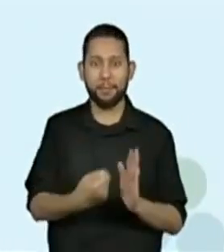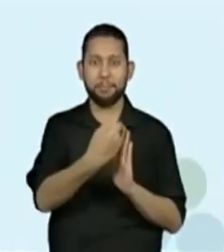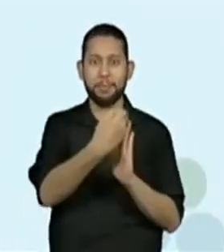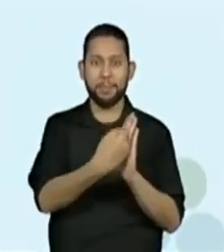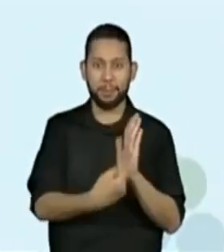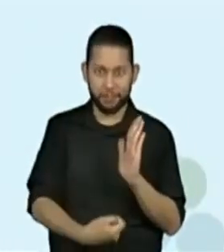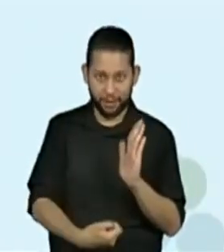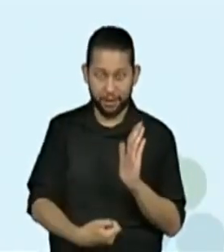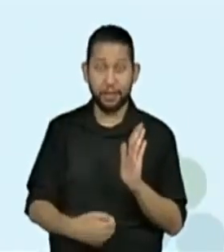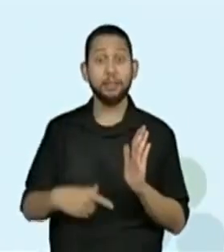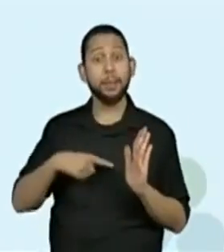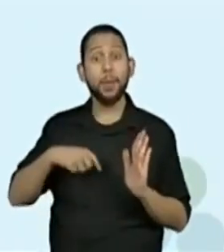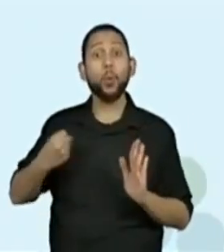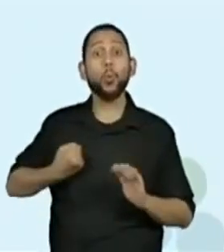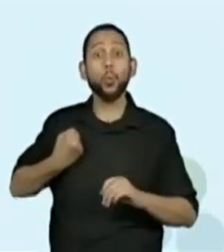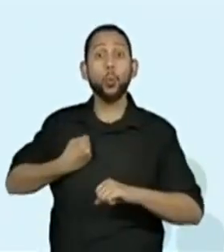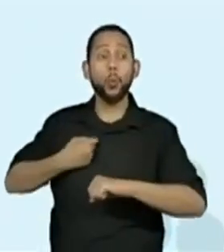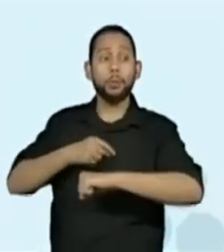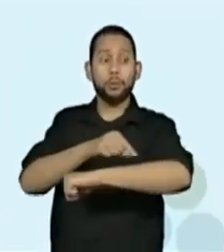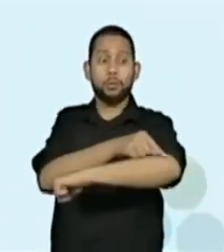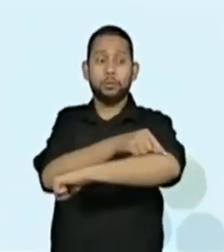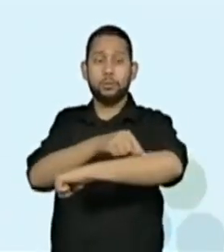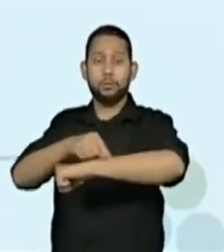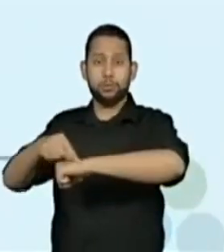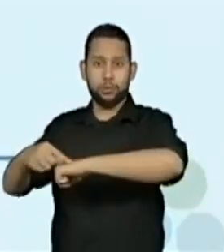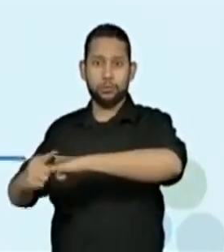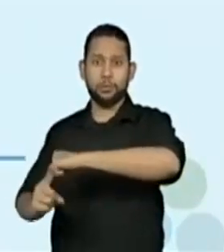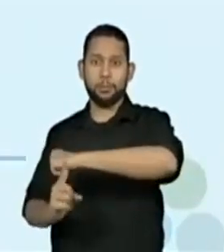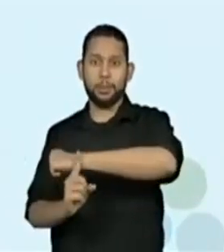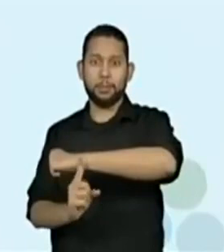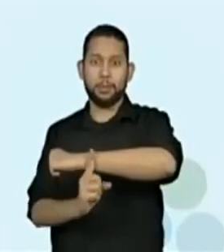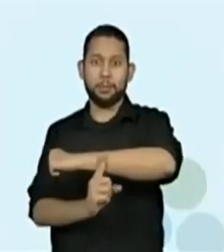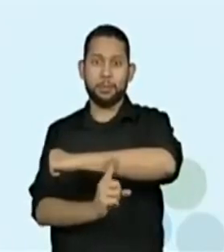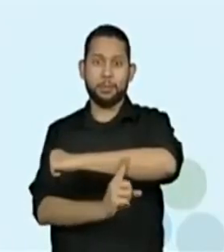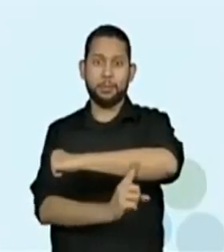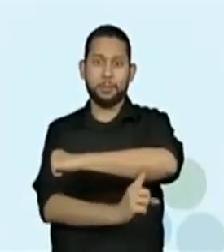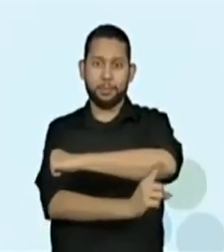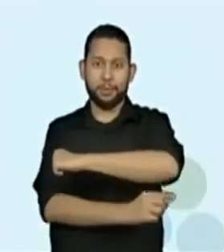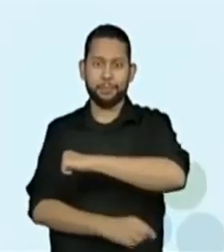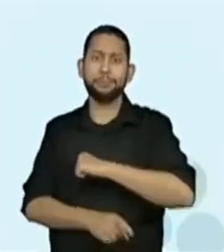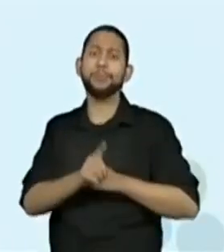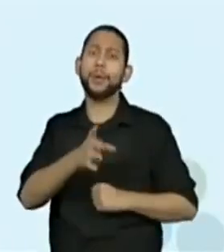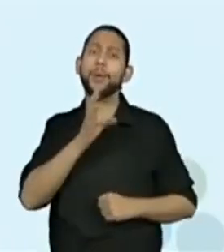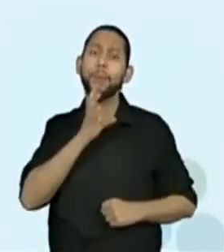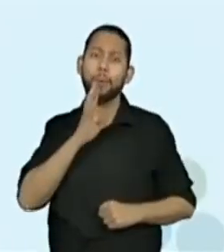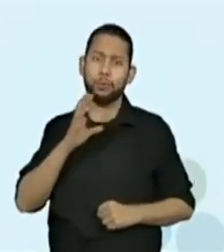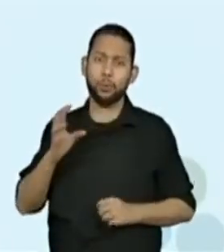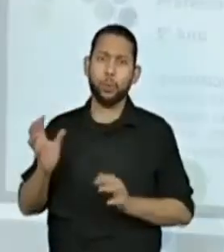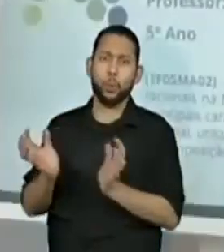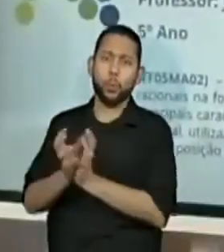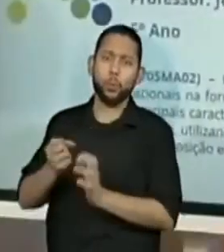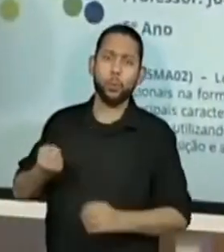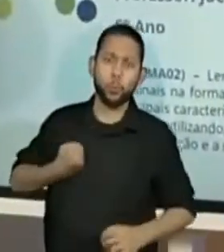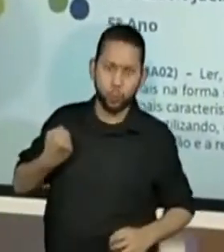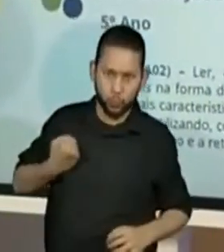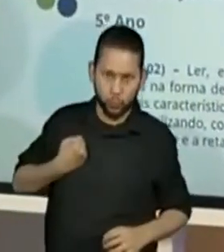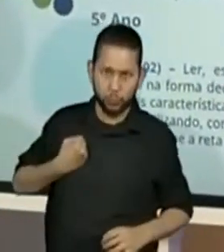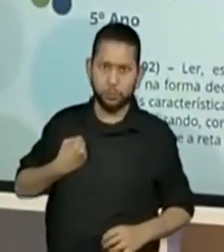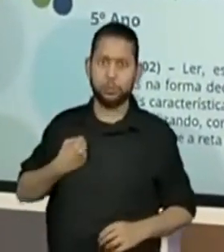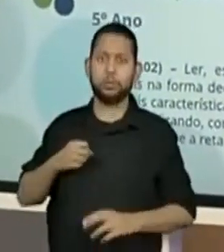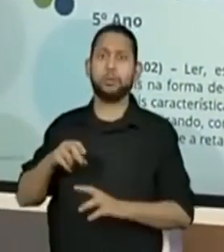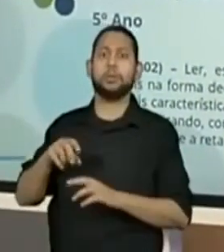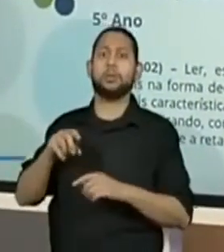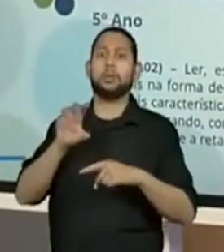Vocês conhecem os números naturais e os números racionais? Certamente você já se